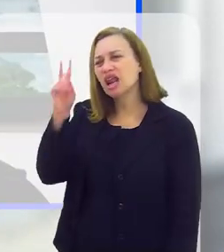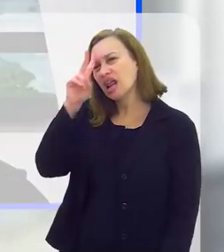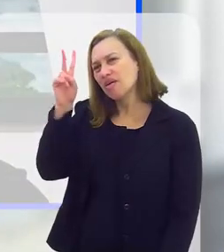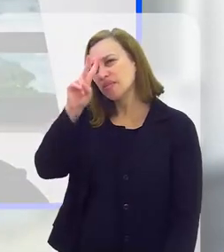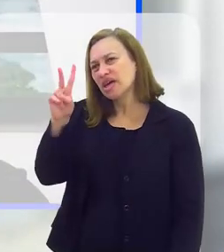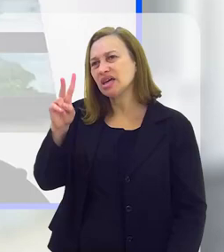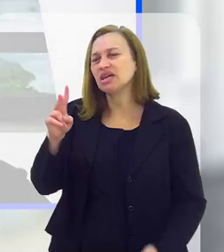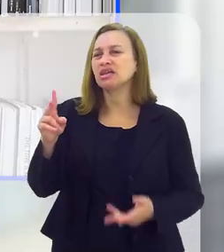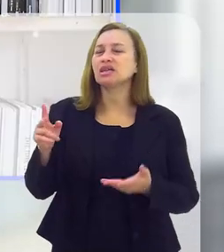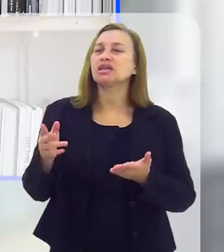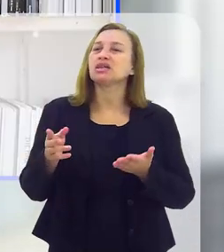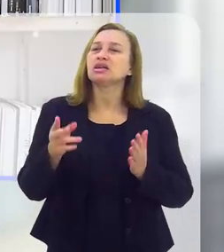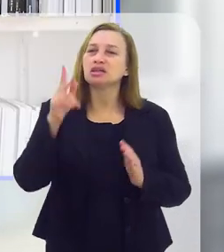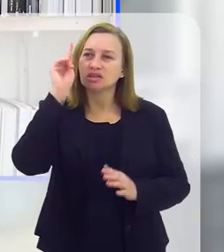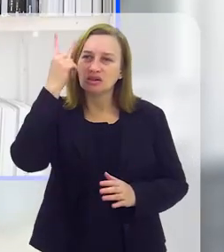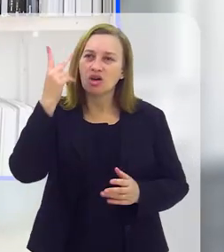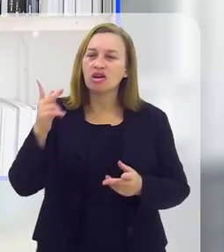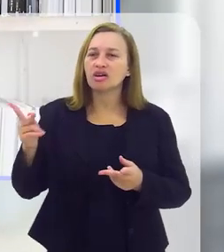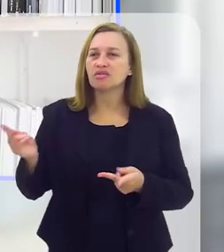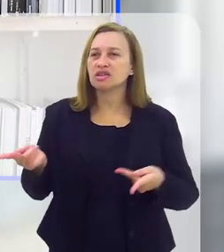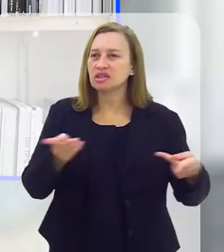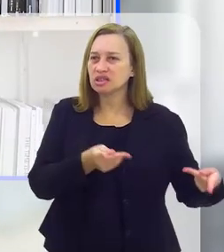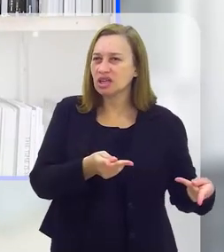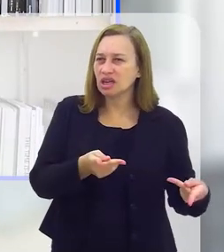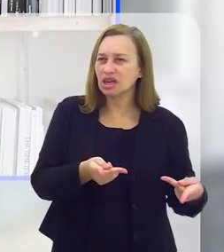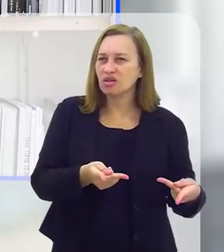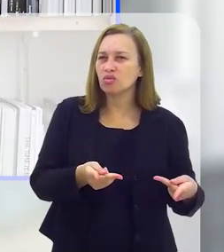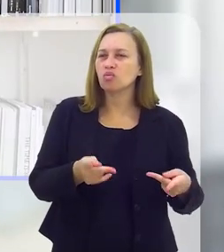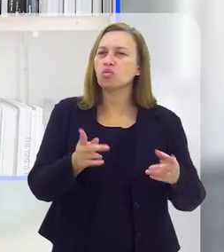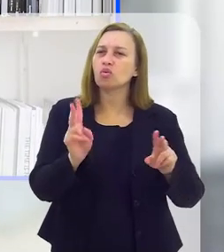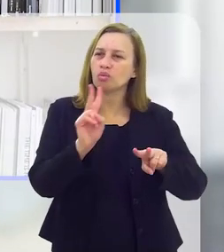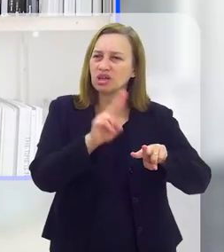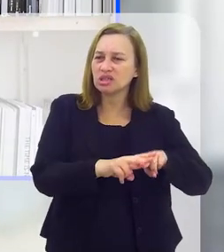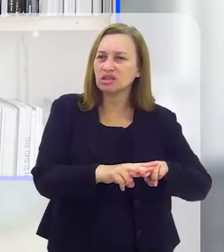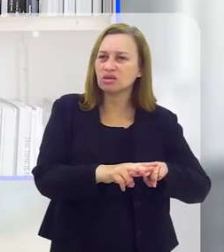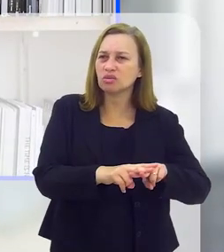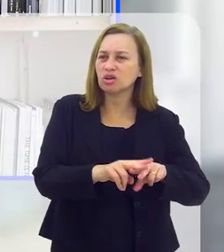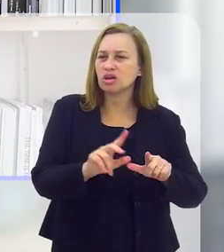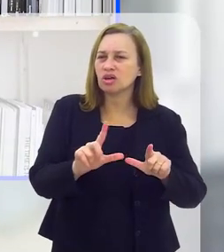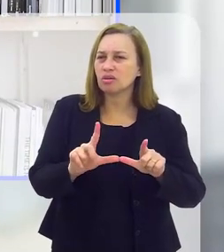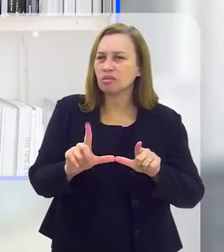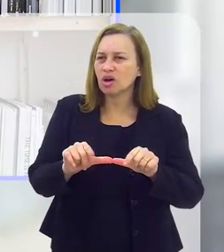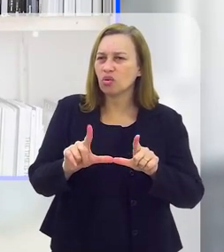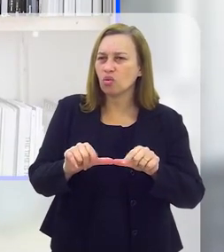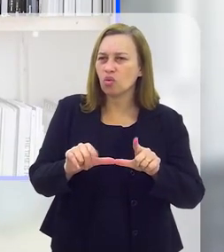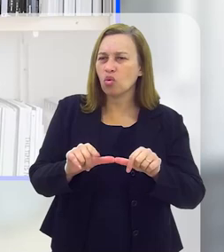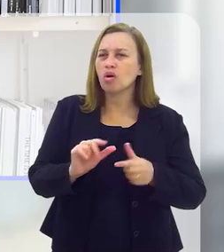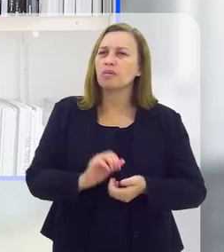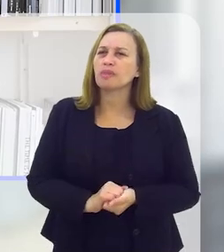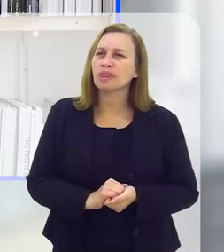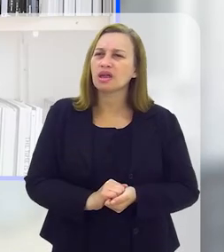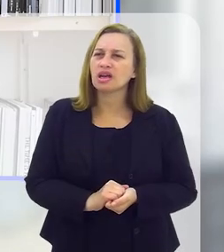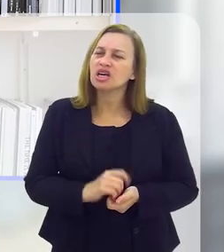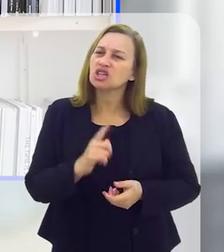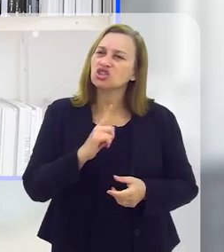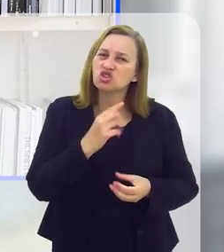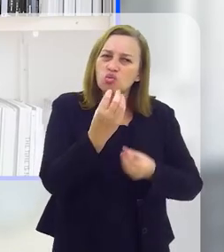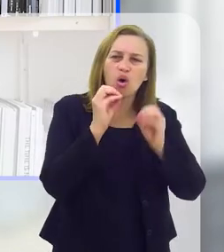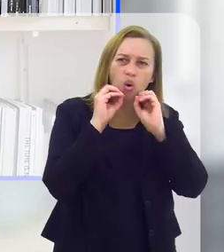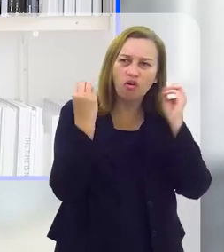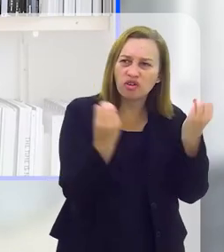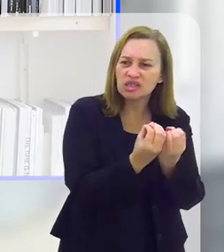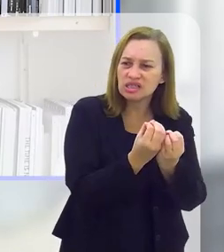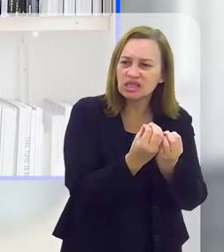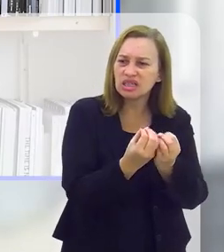Anitta, há algum tempo atrás eu me lembrei dessa história, eu visitei um presídio em Bangu em que os presos tinham uma oficina em que eles